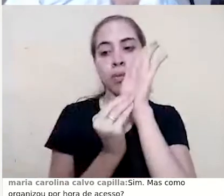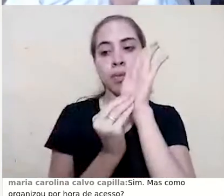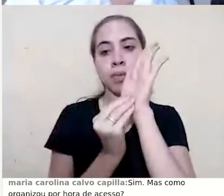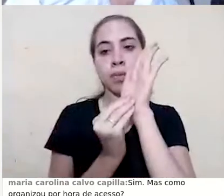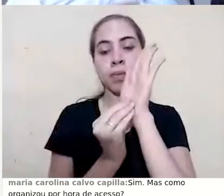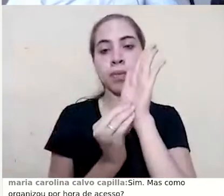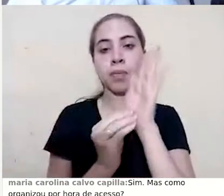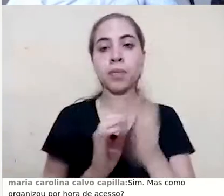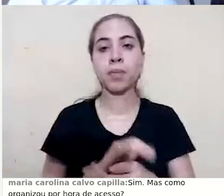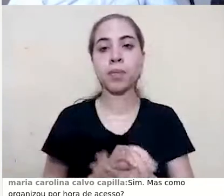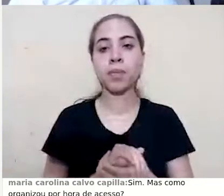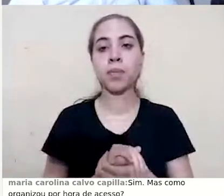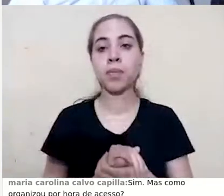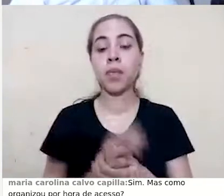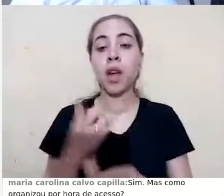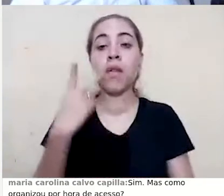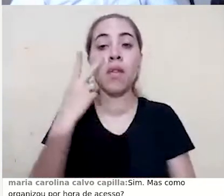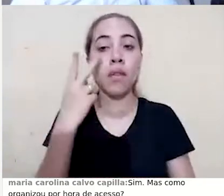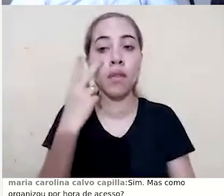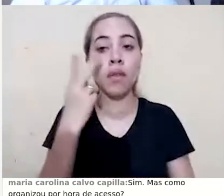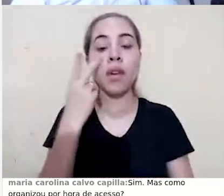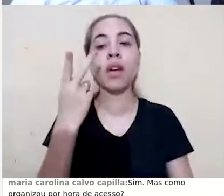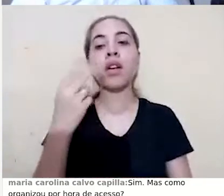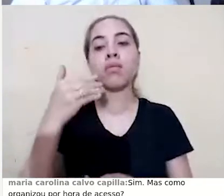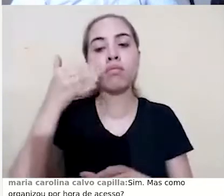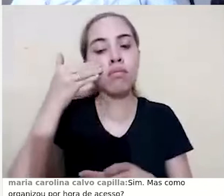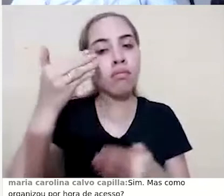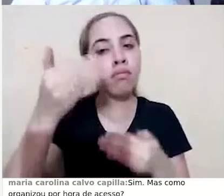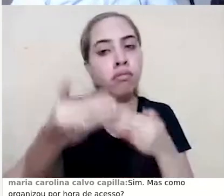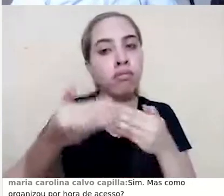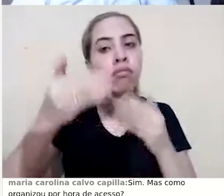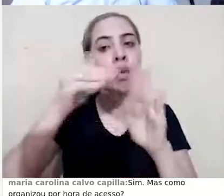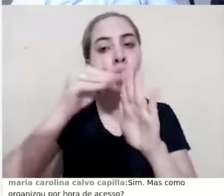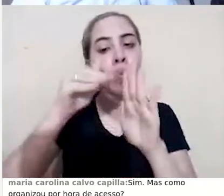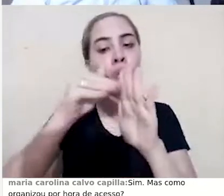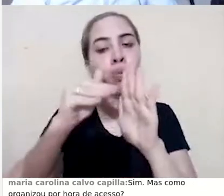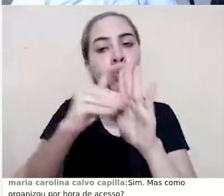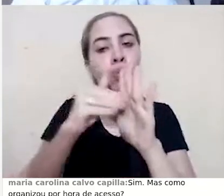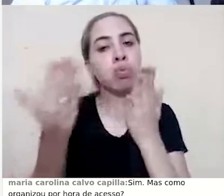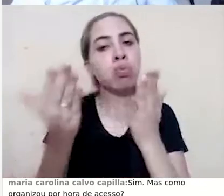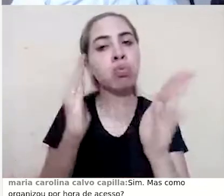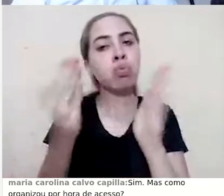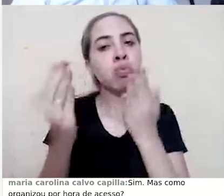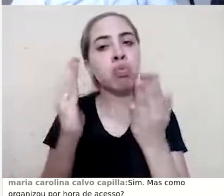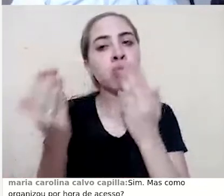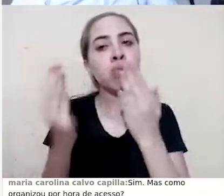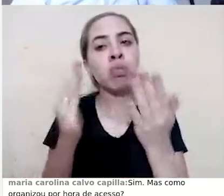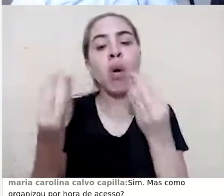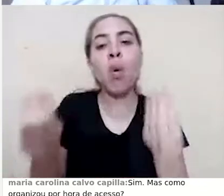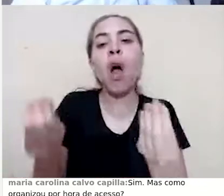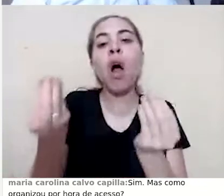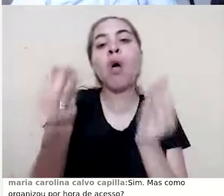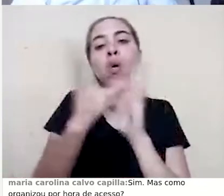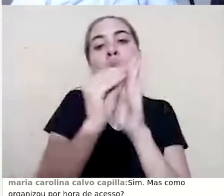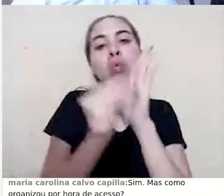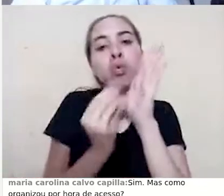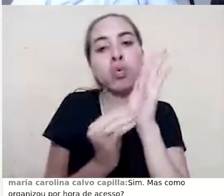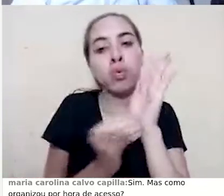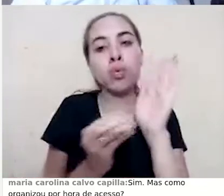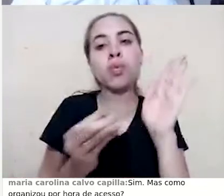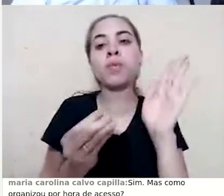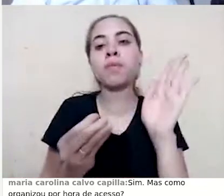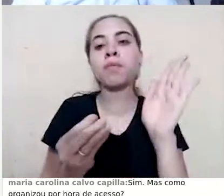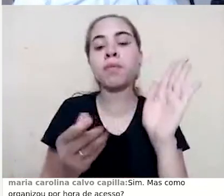E aí eu vou vendo para todos, eu consigo comparar e verificar quais conteúdos estão